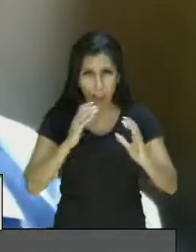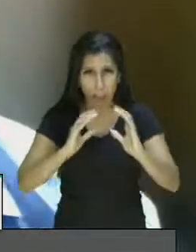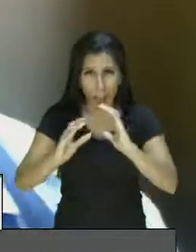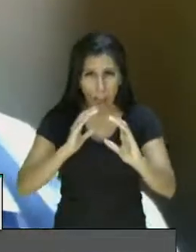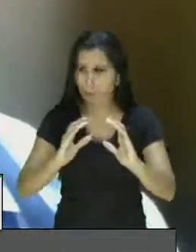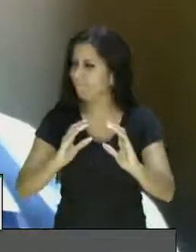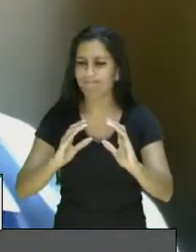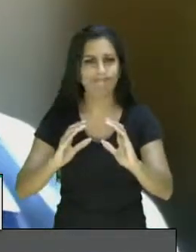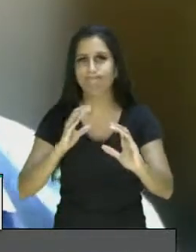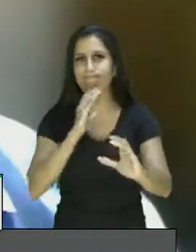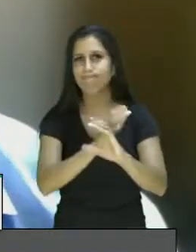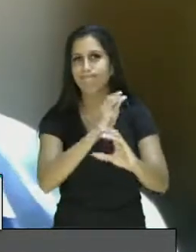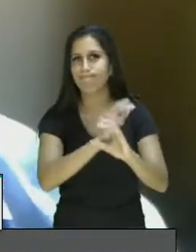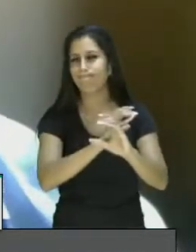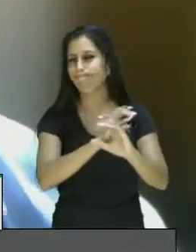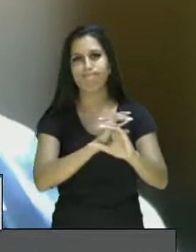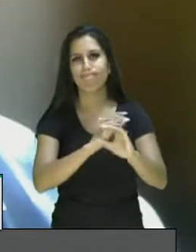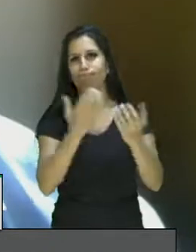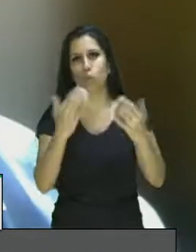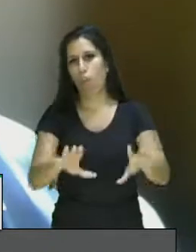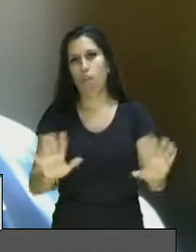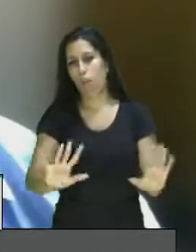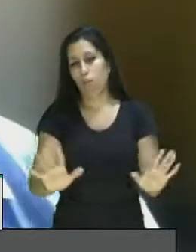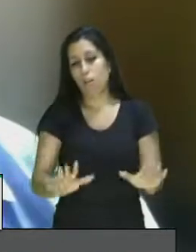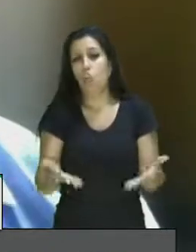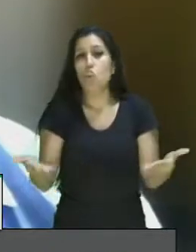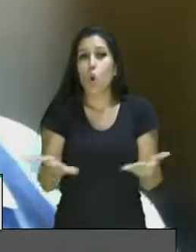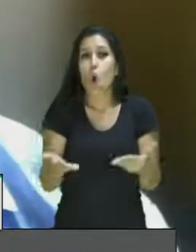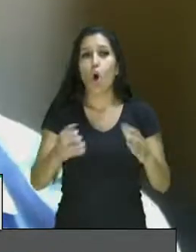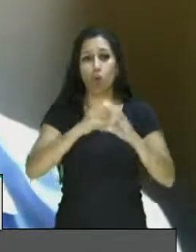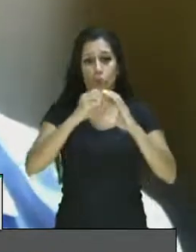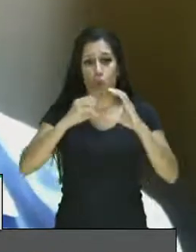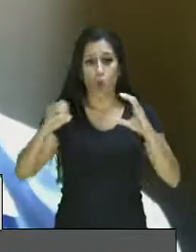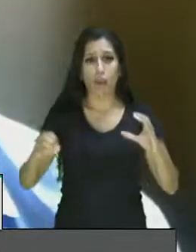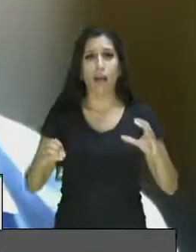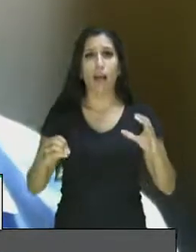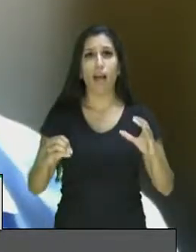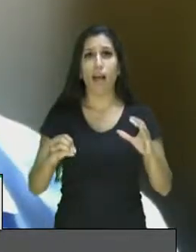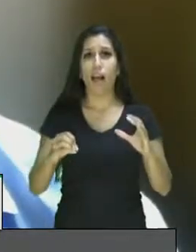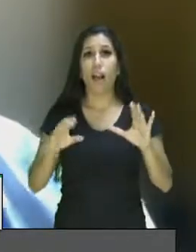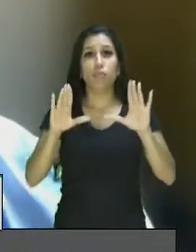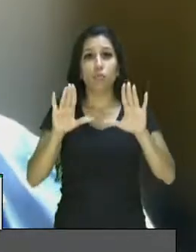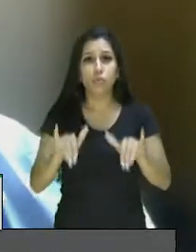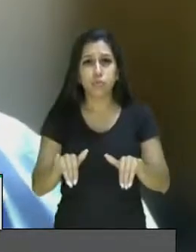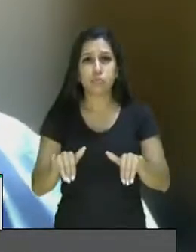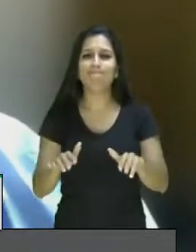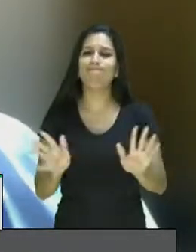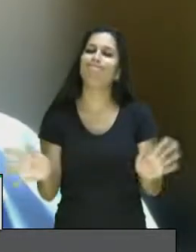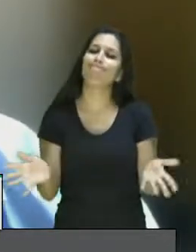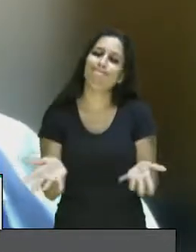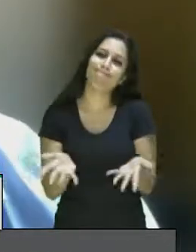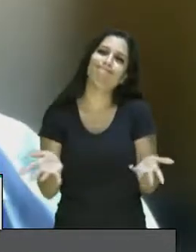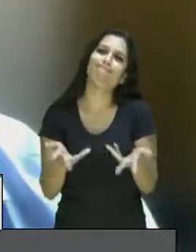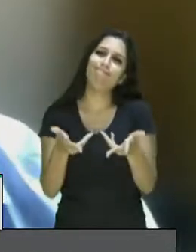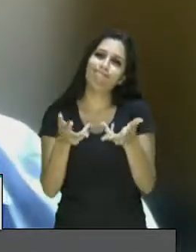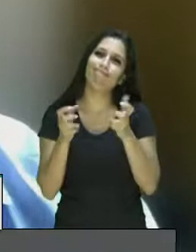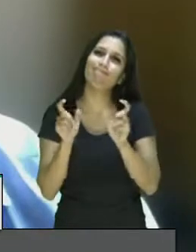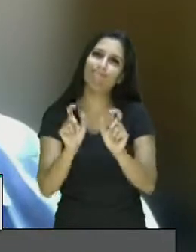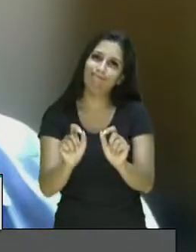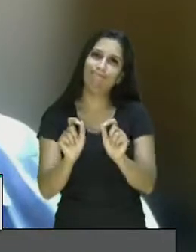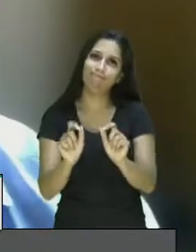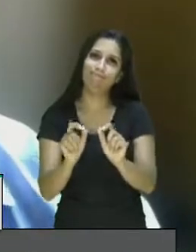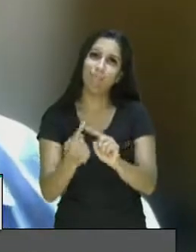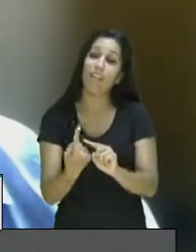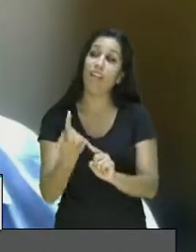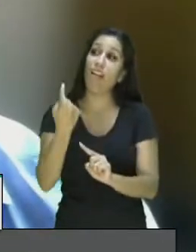Então, hoje, o fechamento, a situação atual do Conades, fica claro esse interesse desde